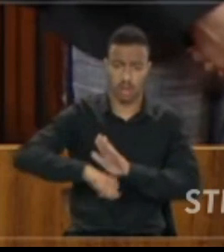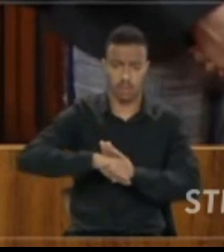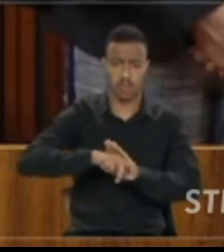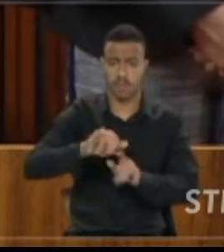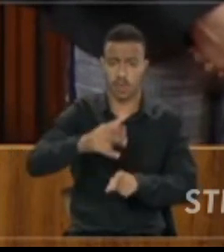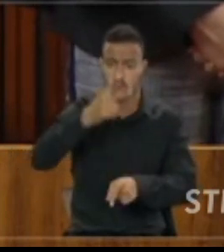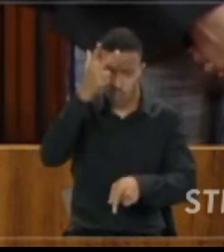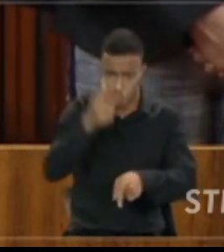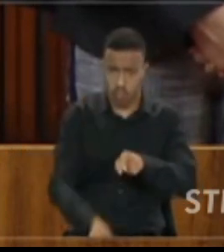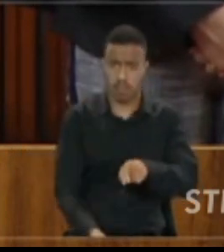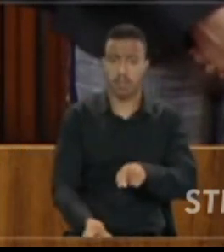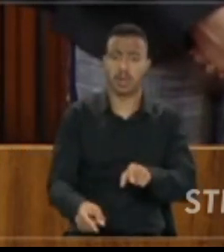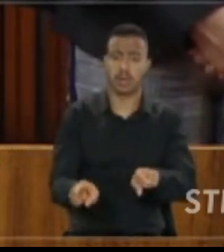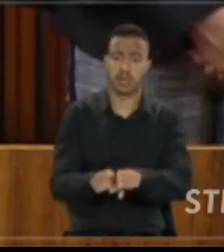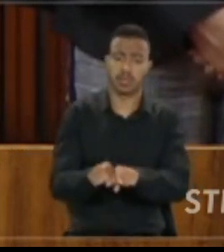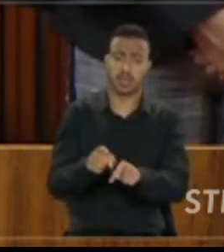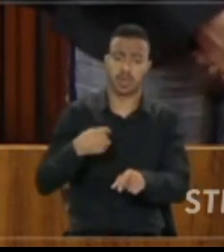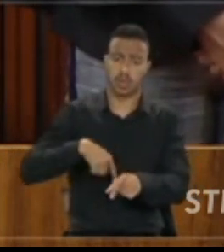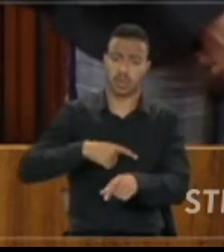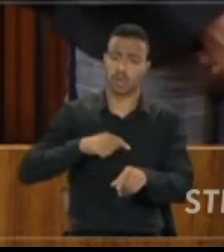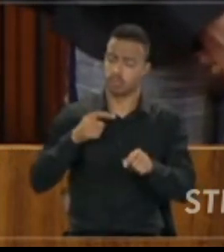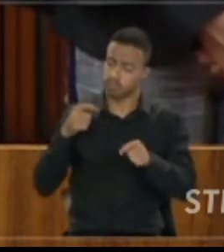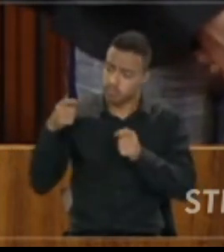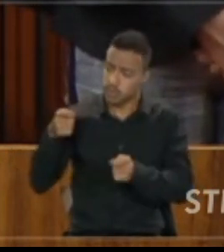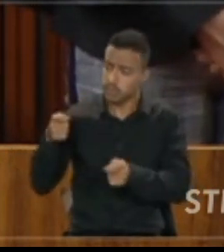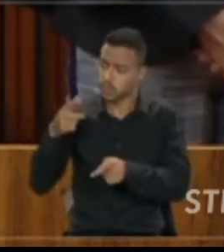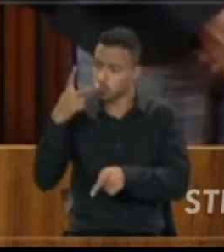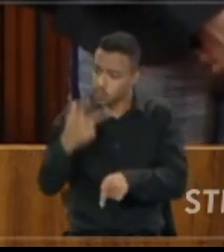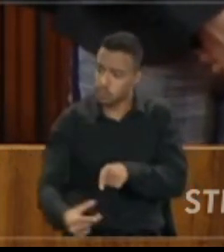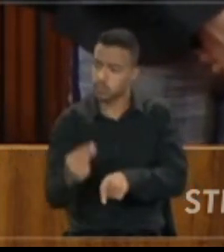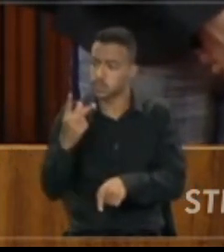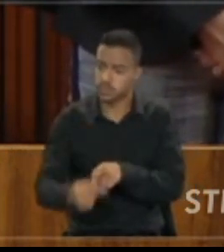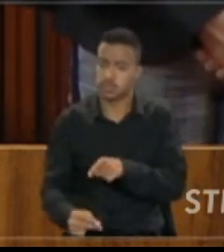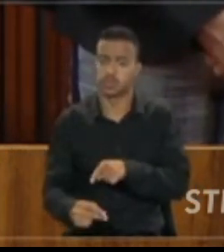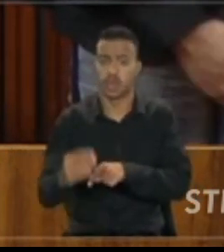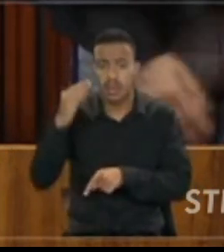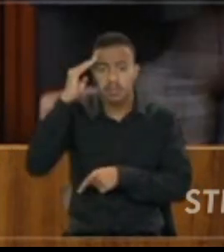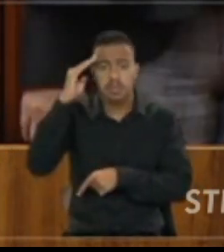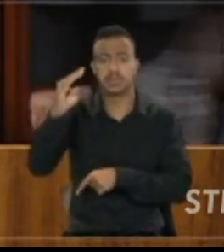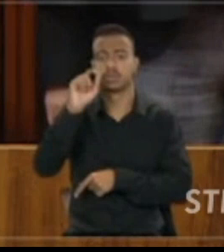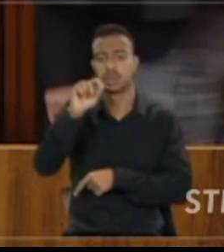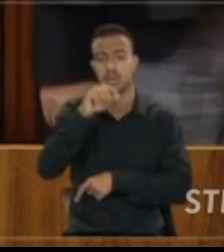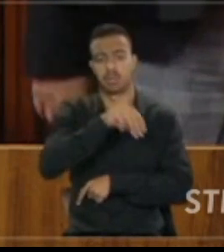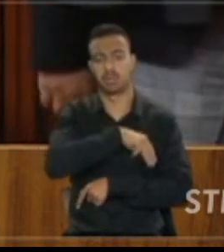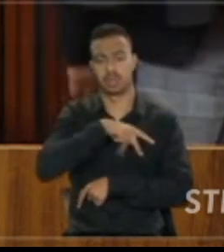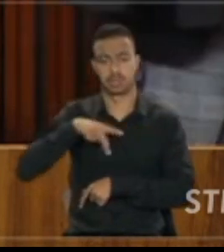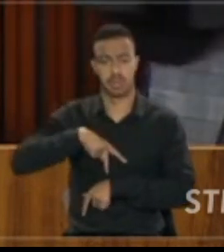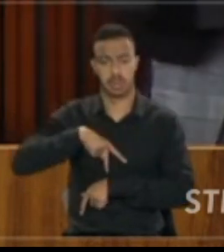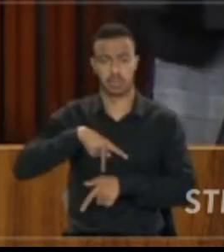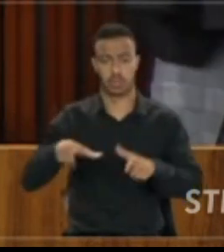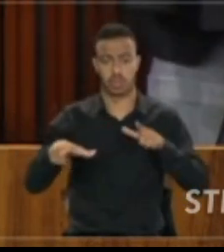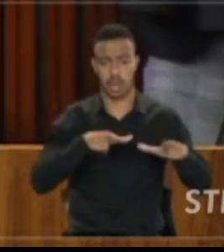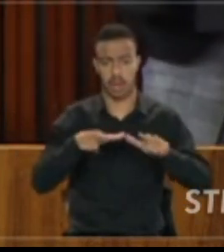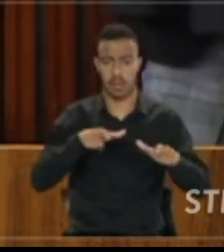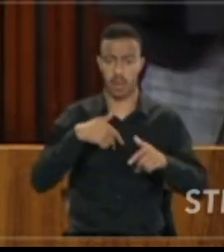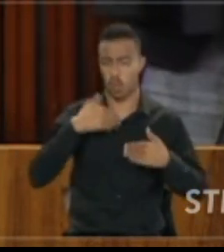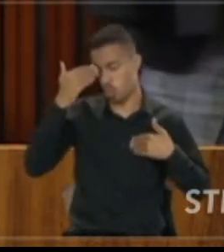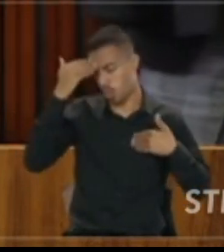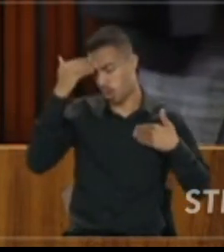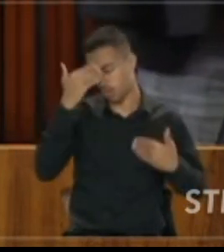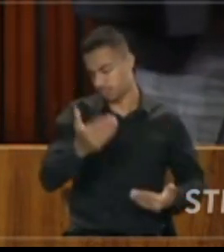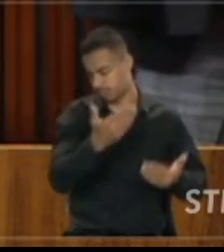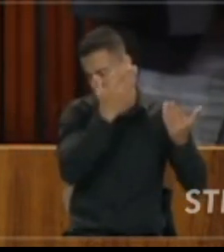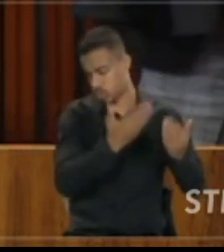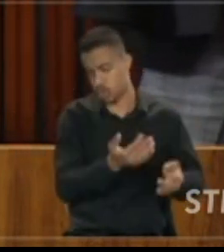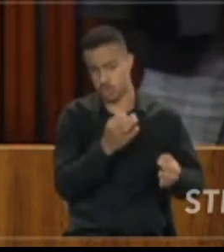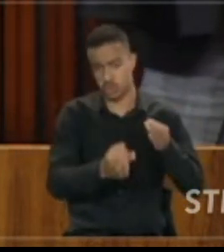combatido, como já vem sendo combatido, principalmente pelo Ministério Público do Trabalho, aqui fica o agradecimento da